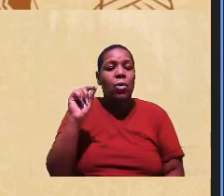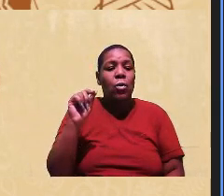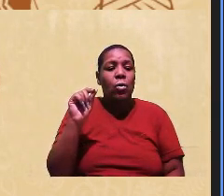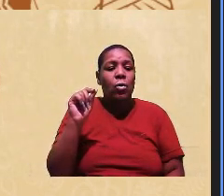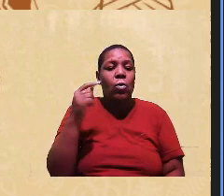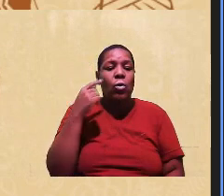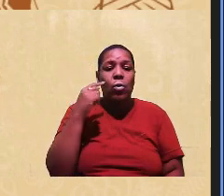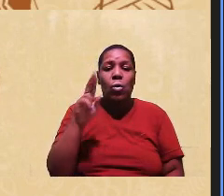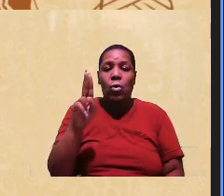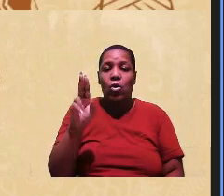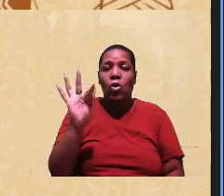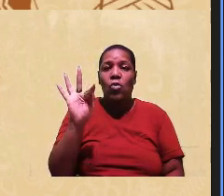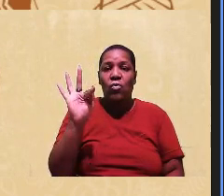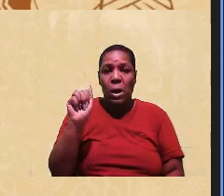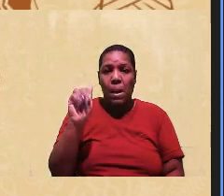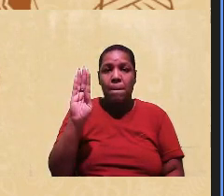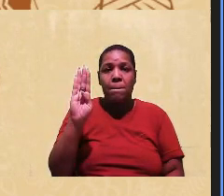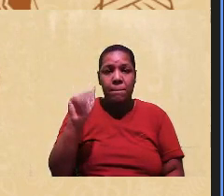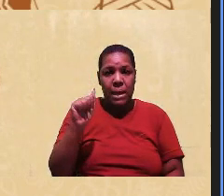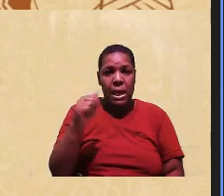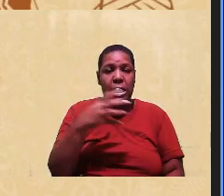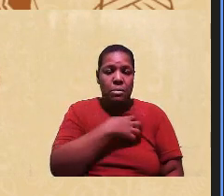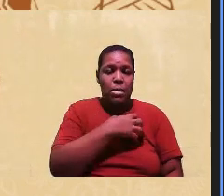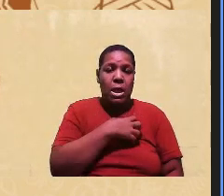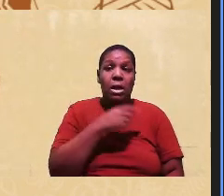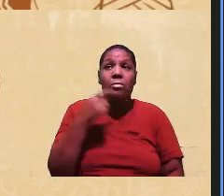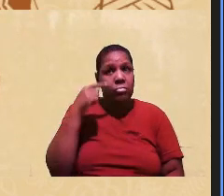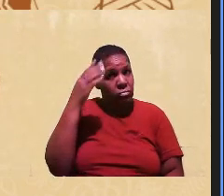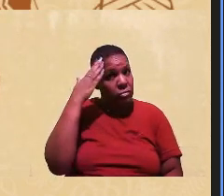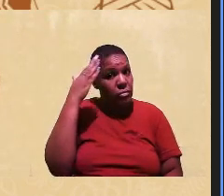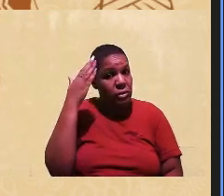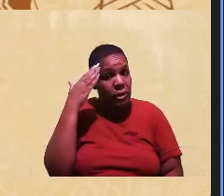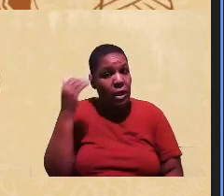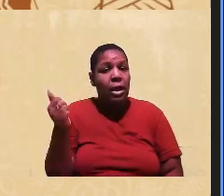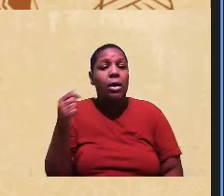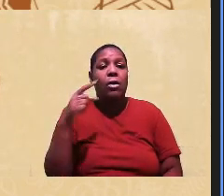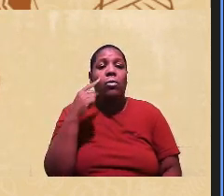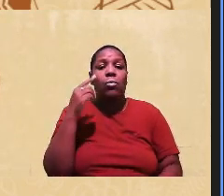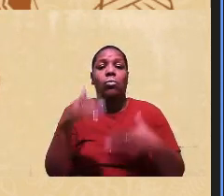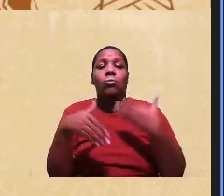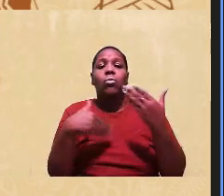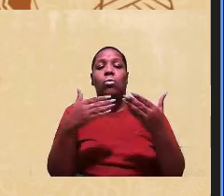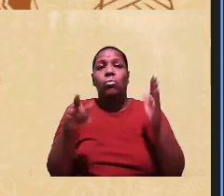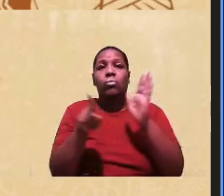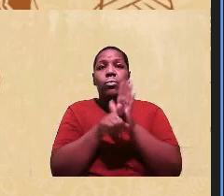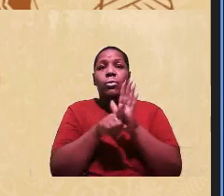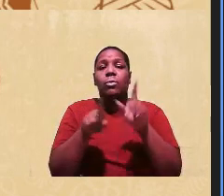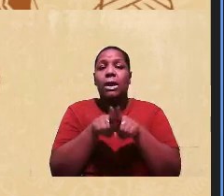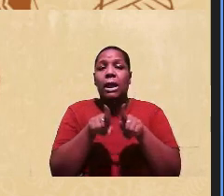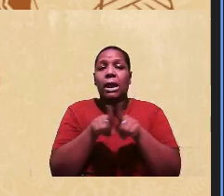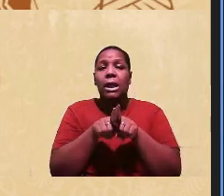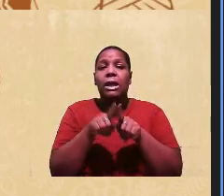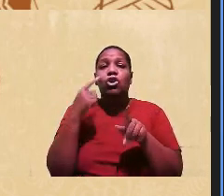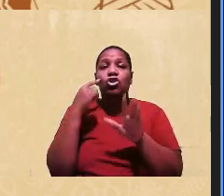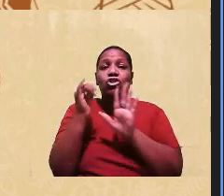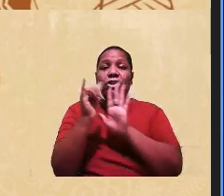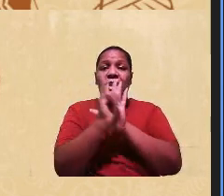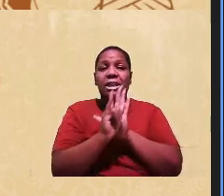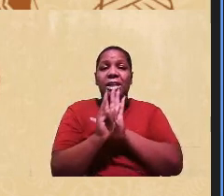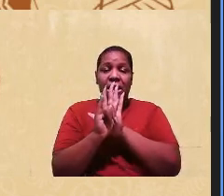UFBA, como vocês sabem, e lá o processo de banca de heteroidentificação foi montado a partir